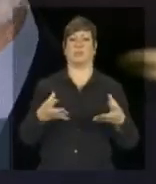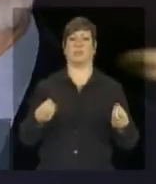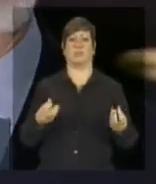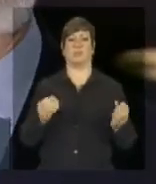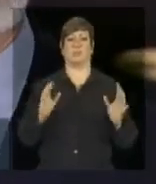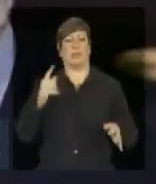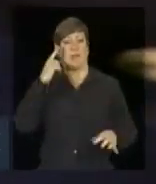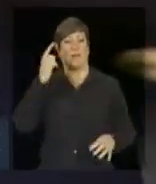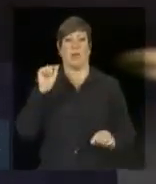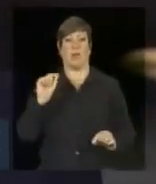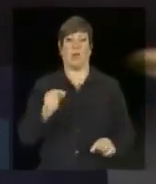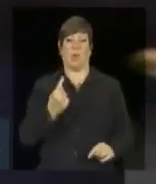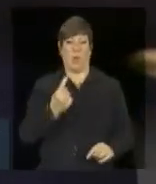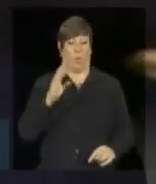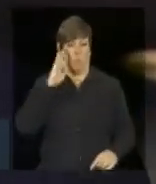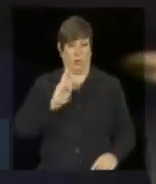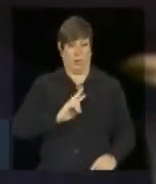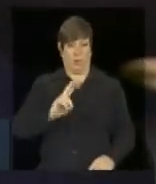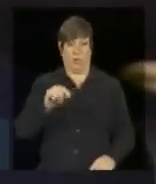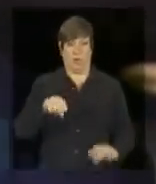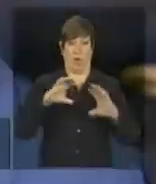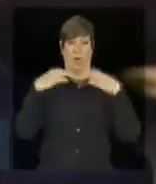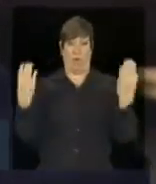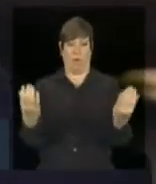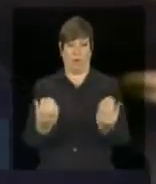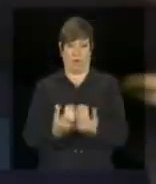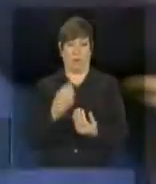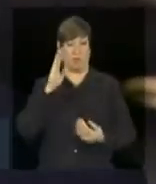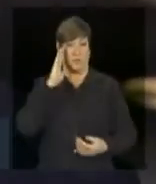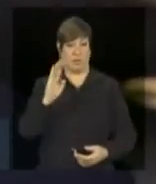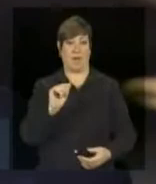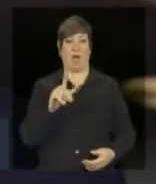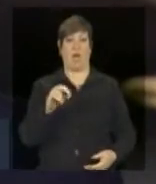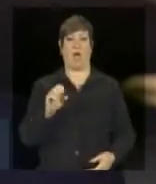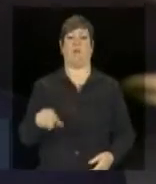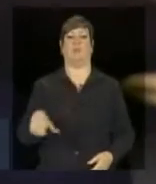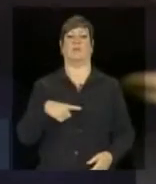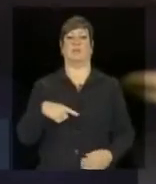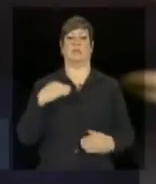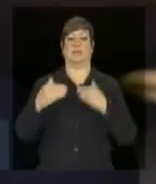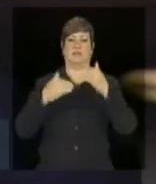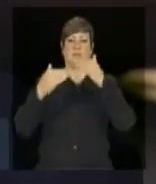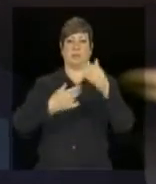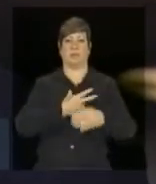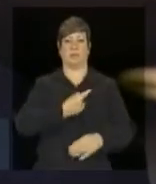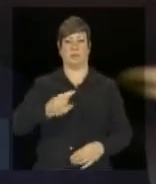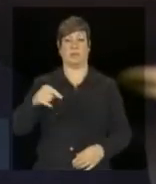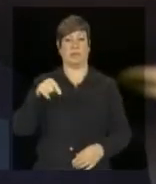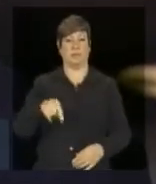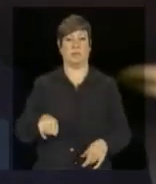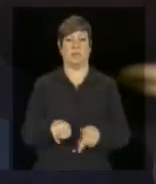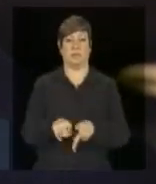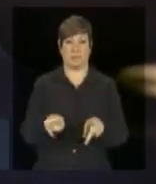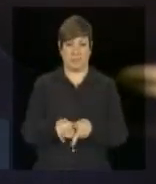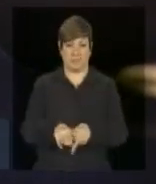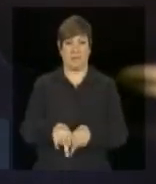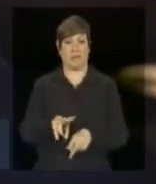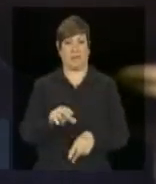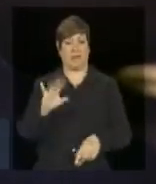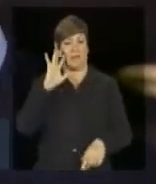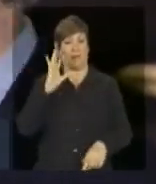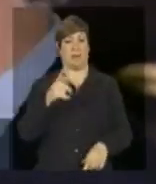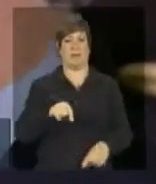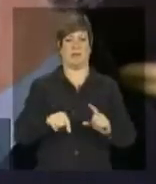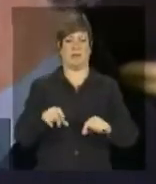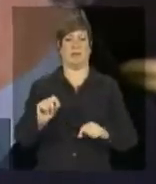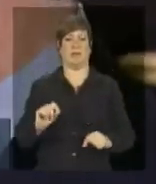que um dos resultados da conferência sejam os objetivos de desenvolvimento sustentável, isso aí ainda caberá um pouquinho definir e